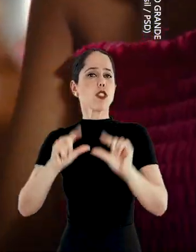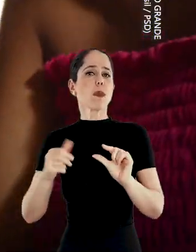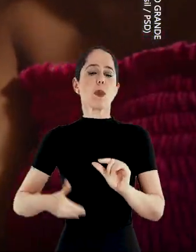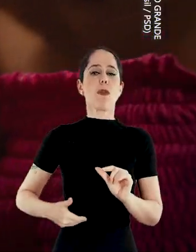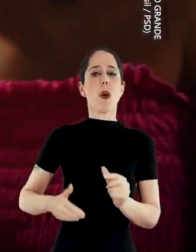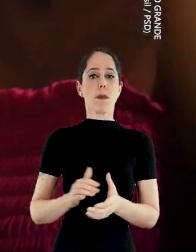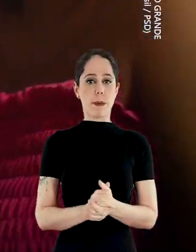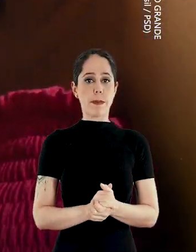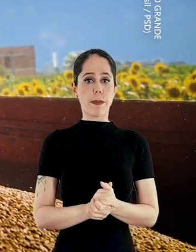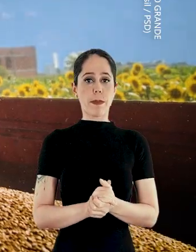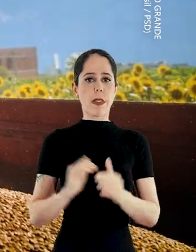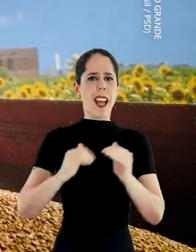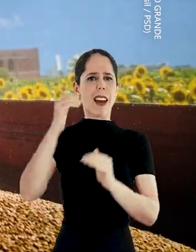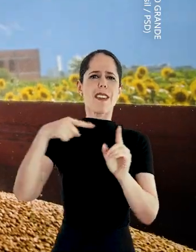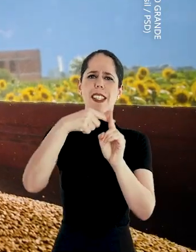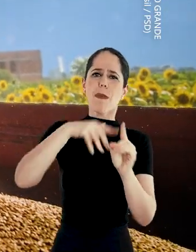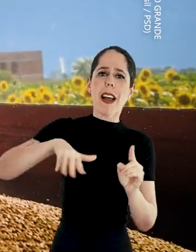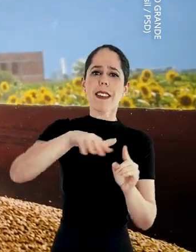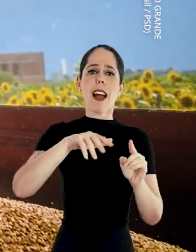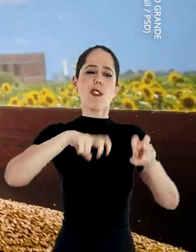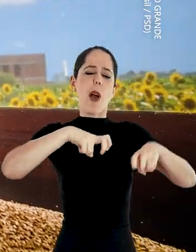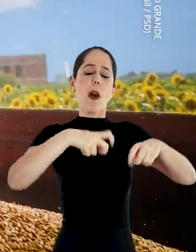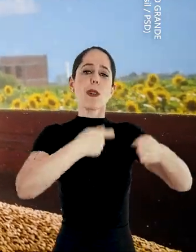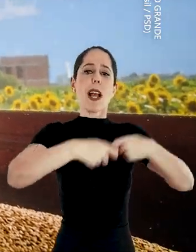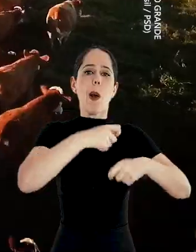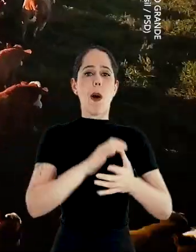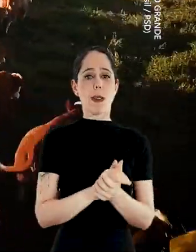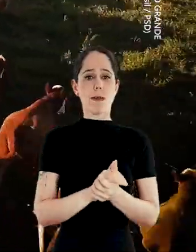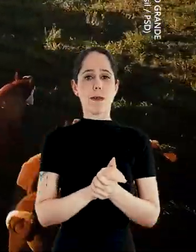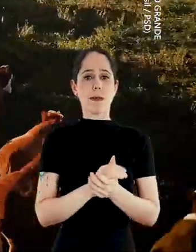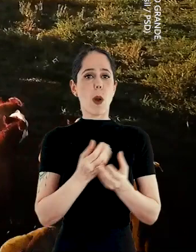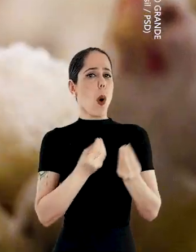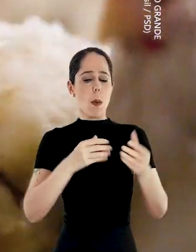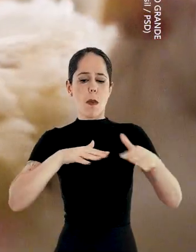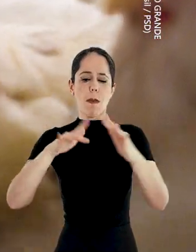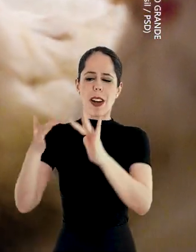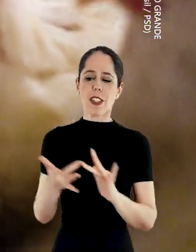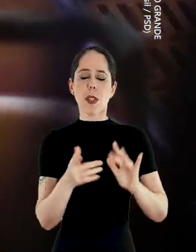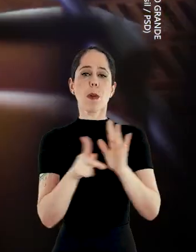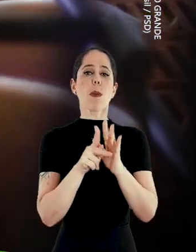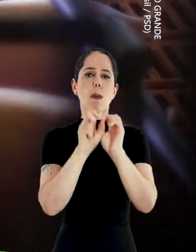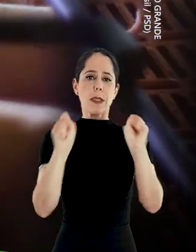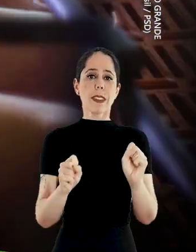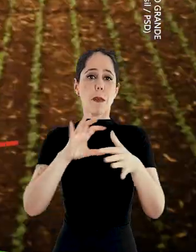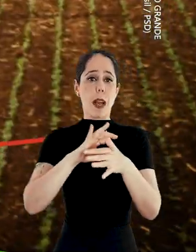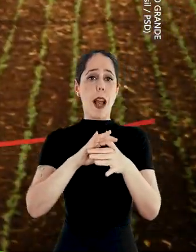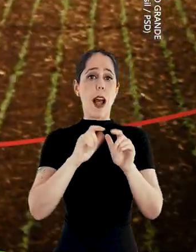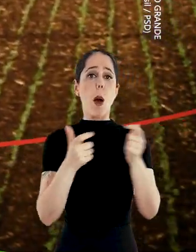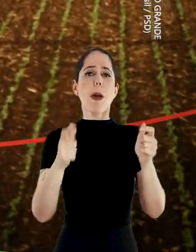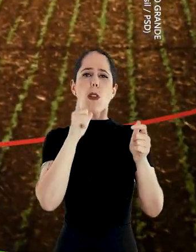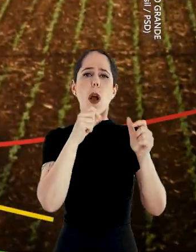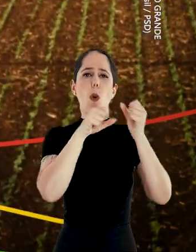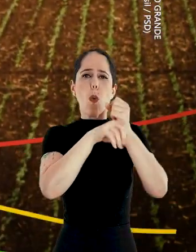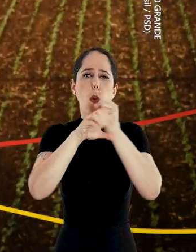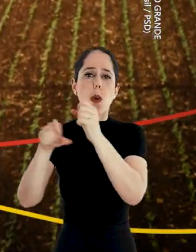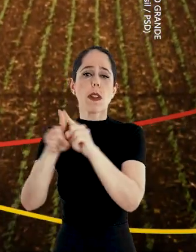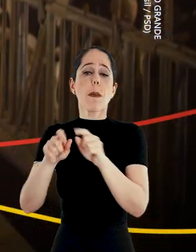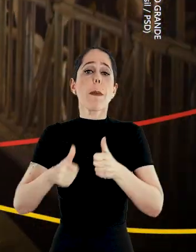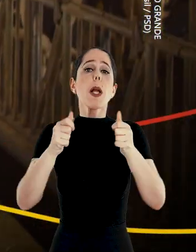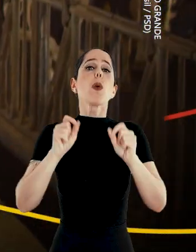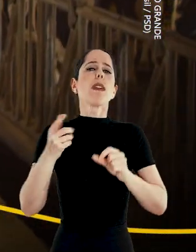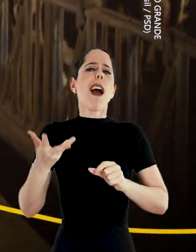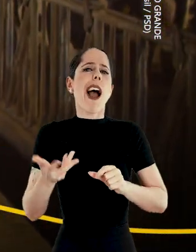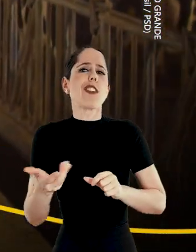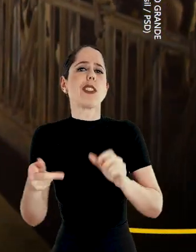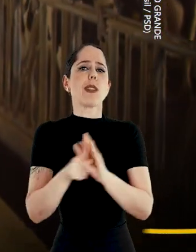da redução da fome Avançar mais no agronegócio Agindo na articulação da cadeia da carne Ampliando a irrigação